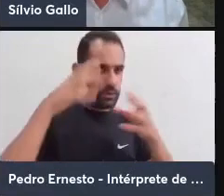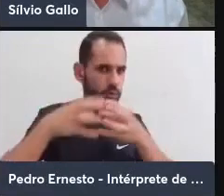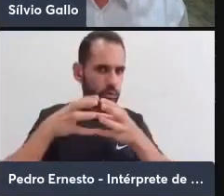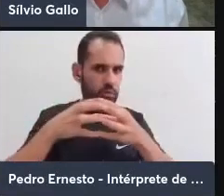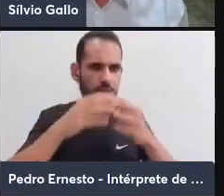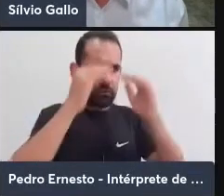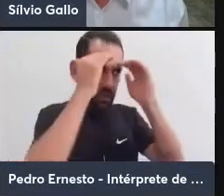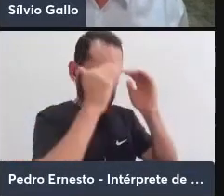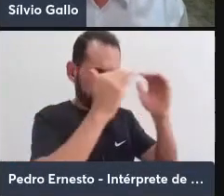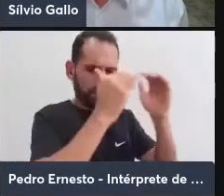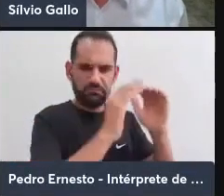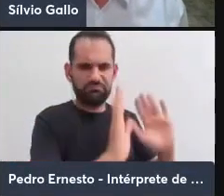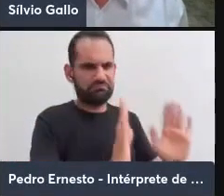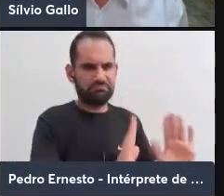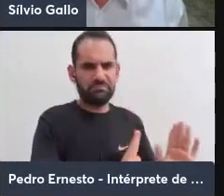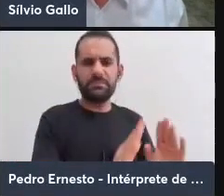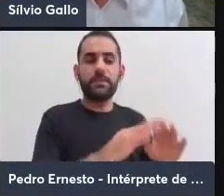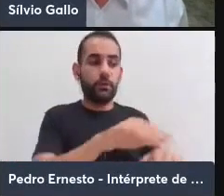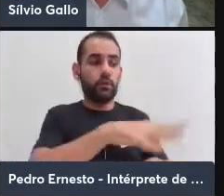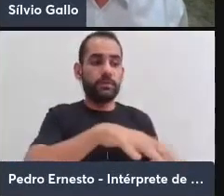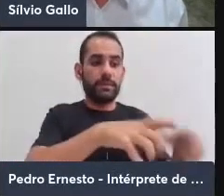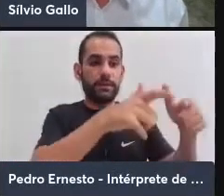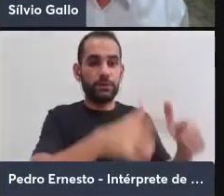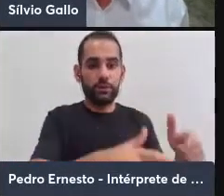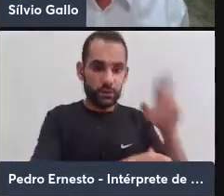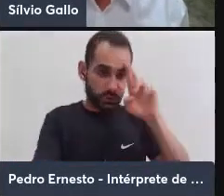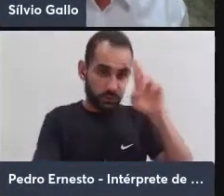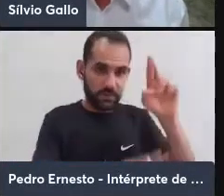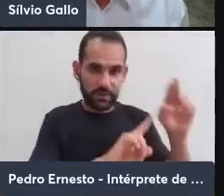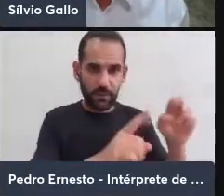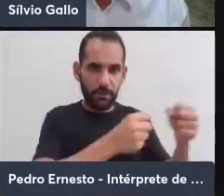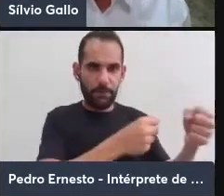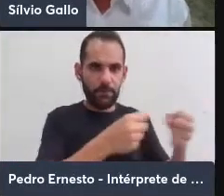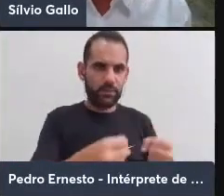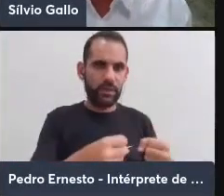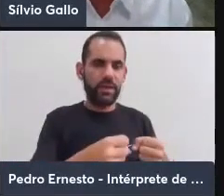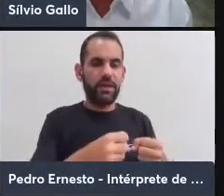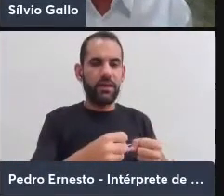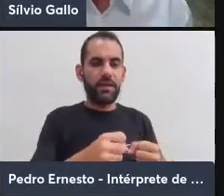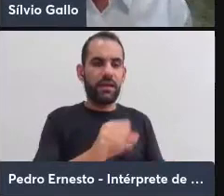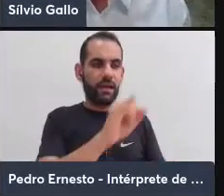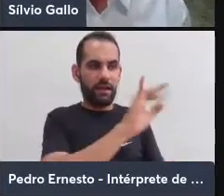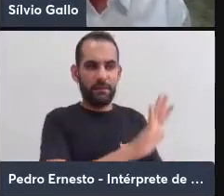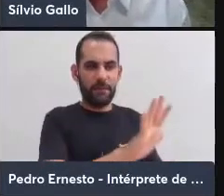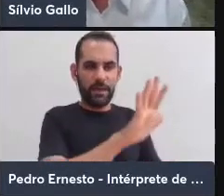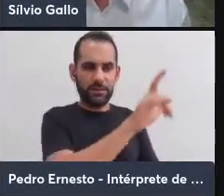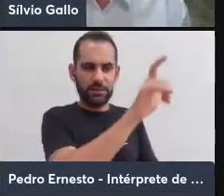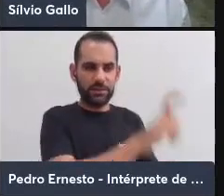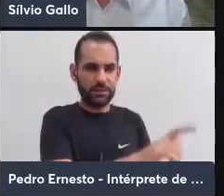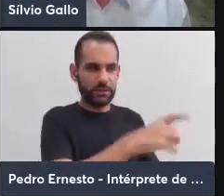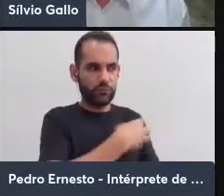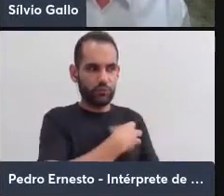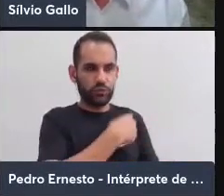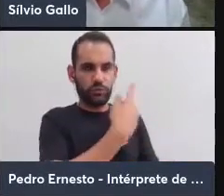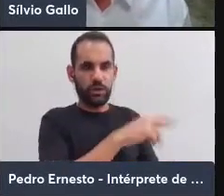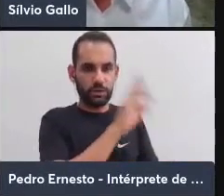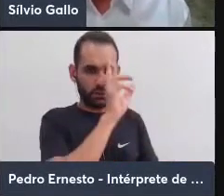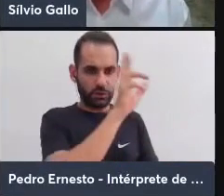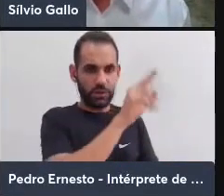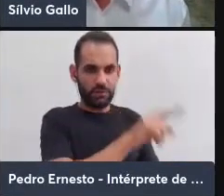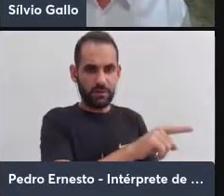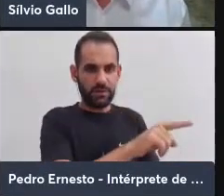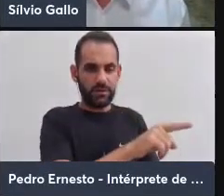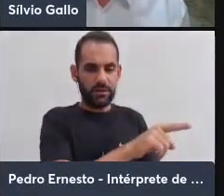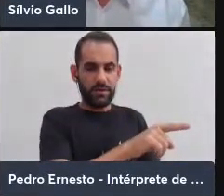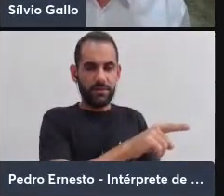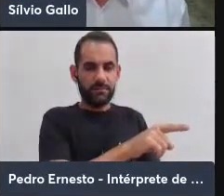espaço da chefia não é o lugar do poder, e a figura mal denominada do chefe, do chefe